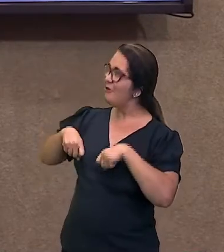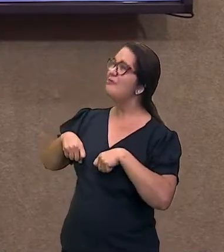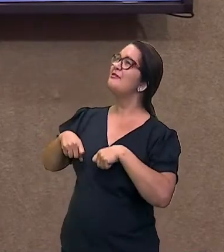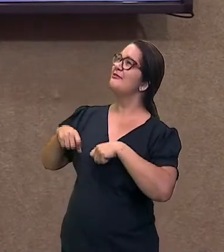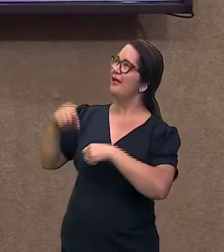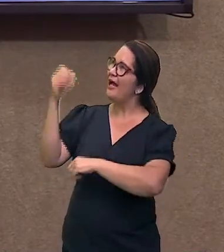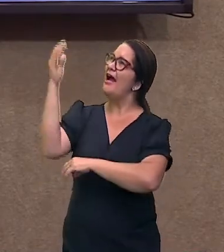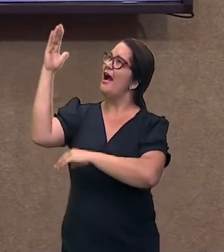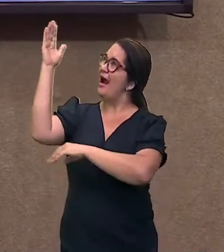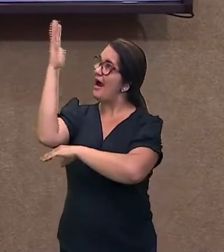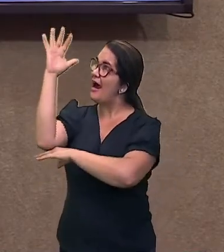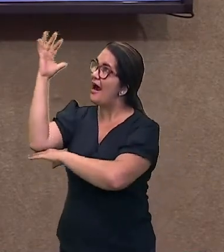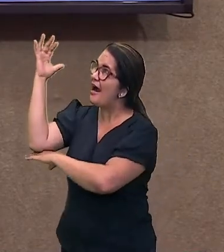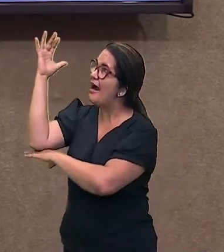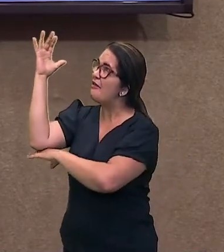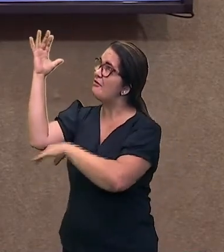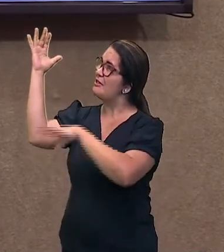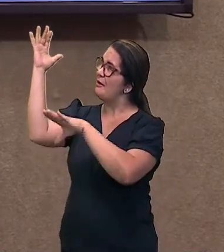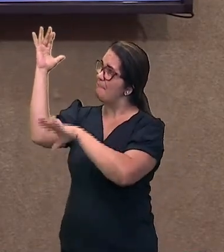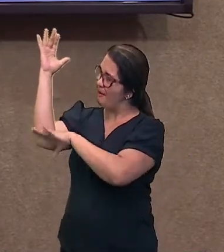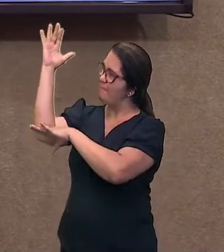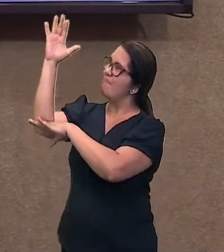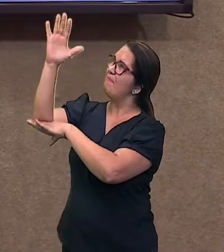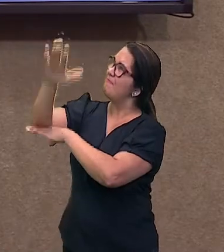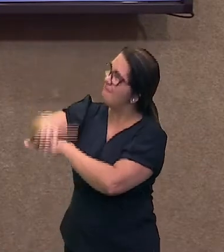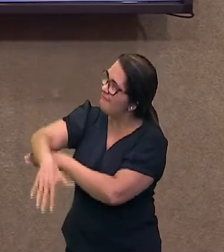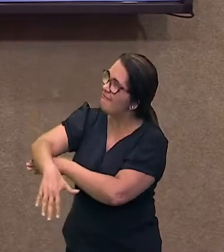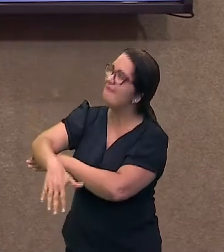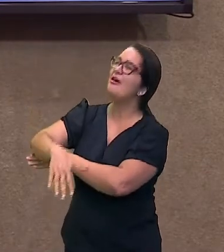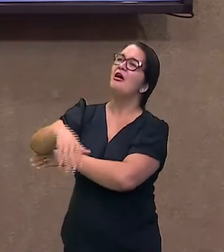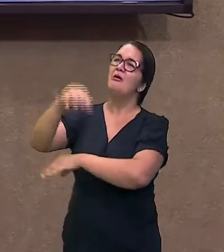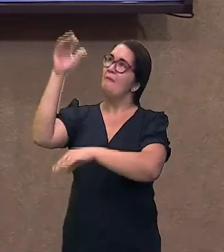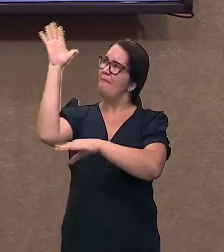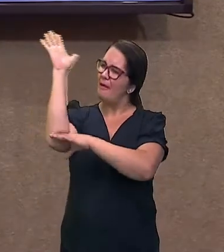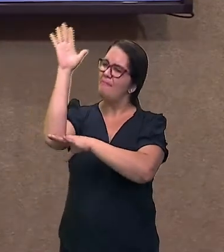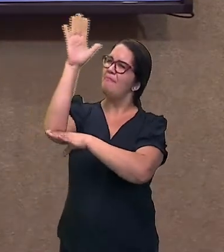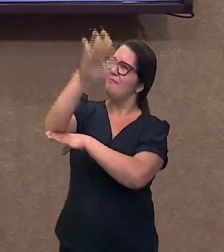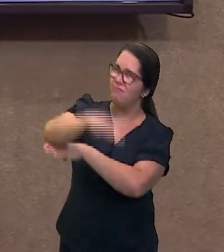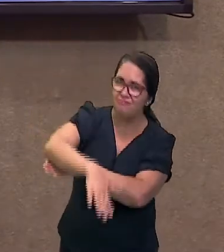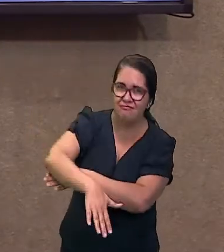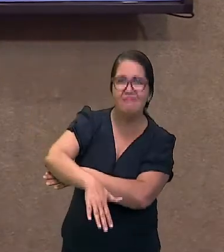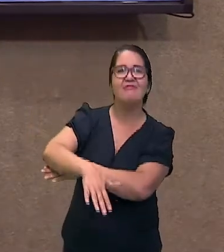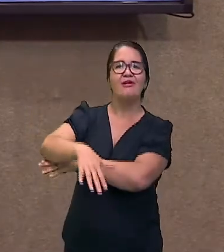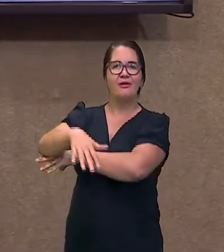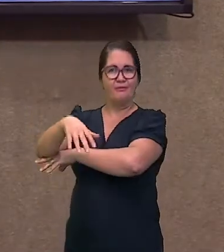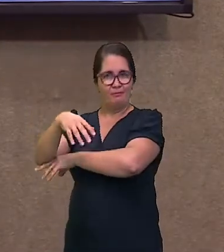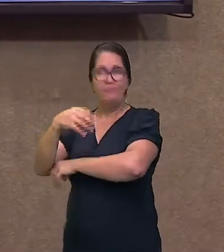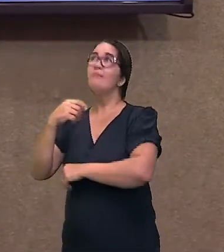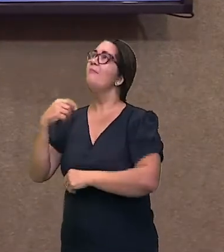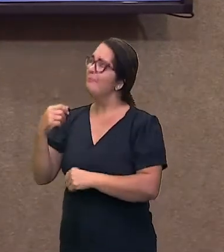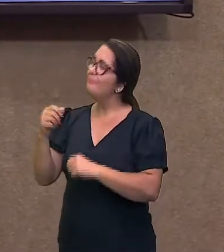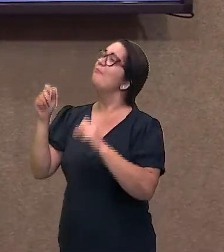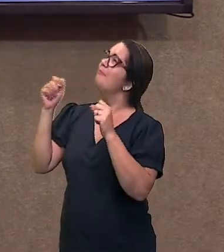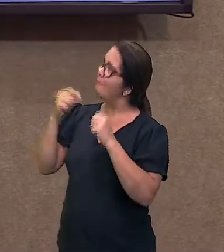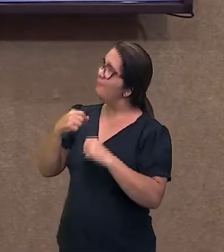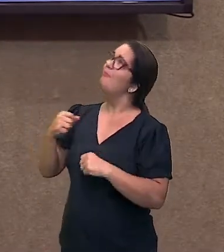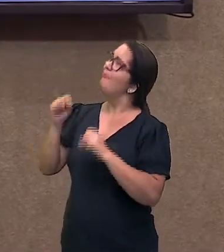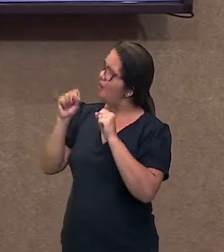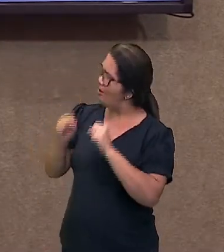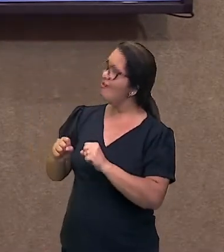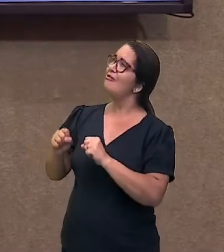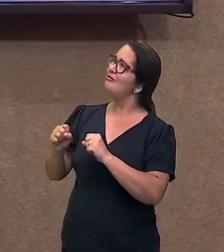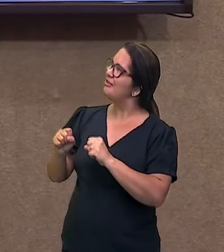coisa? Será que eu tirei o habitat de alguém do lugar? Será que eu, tirando aquela